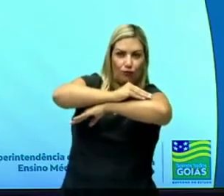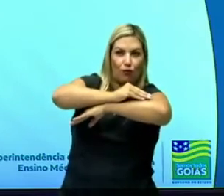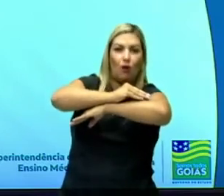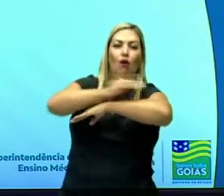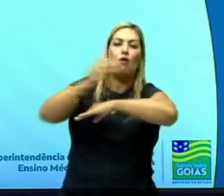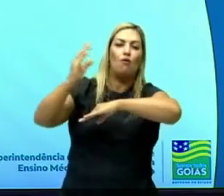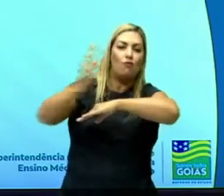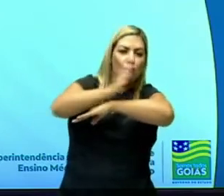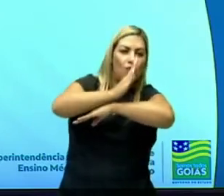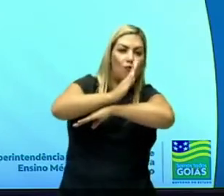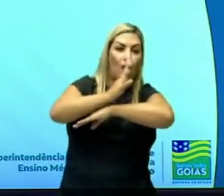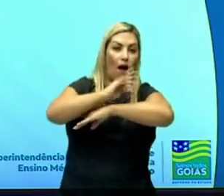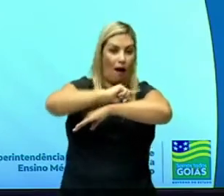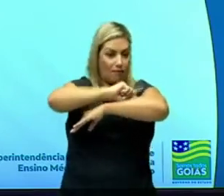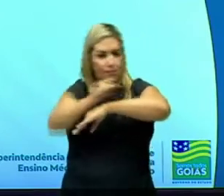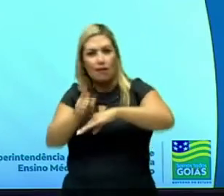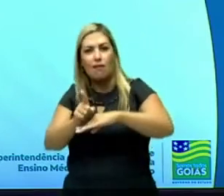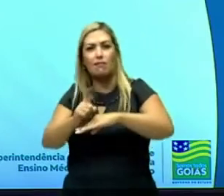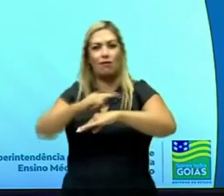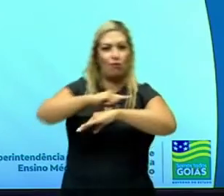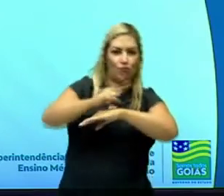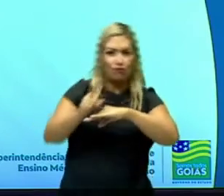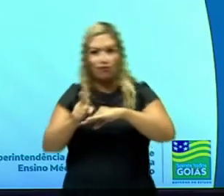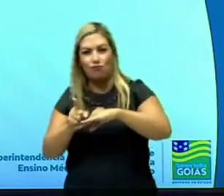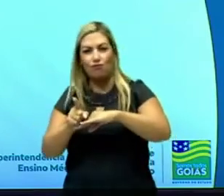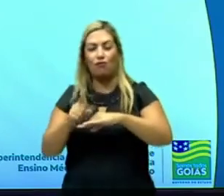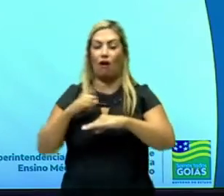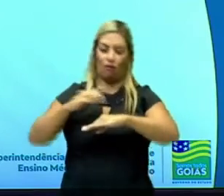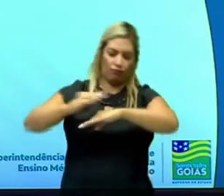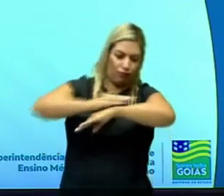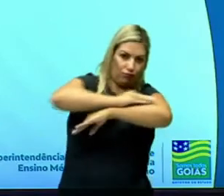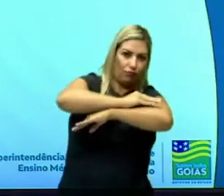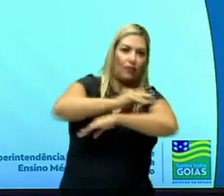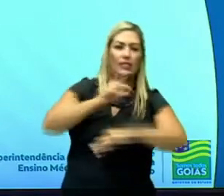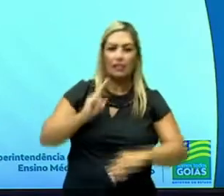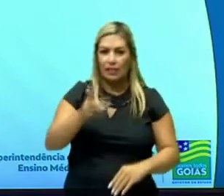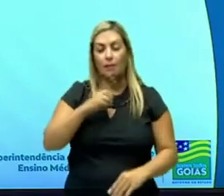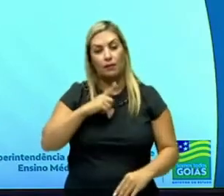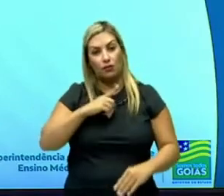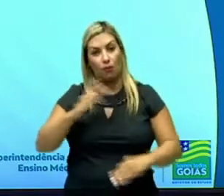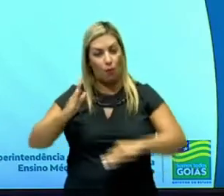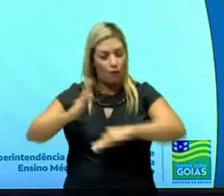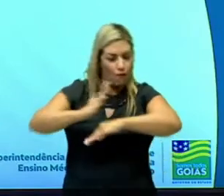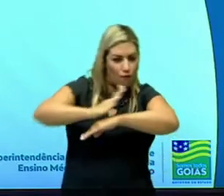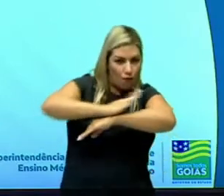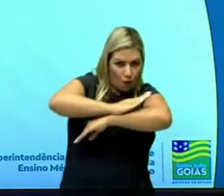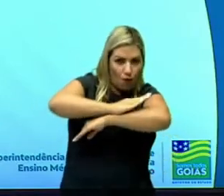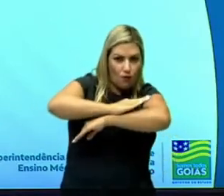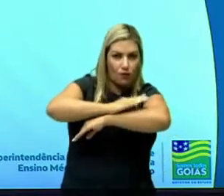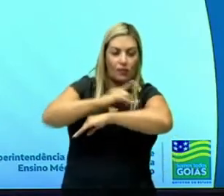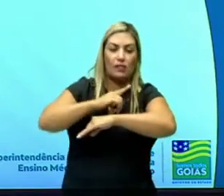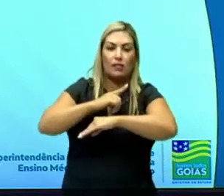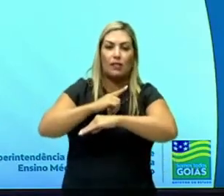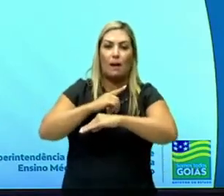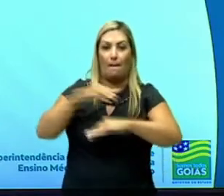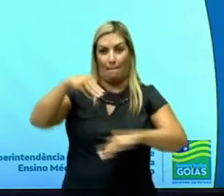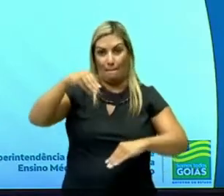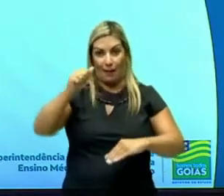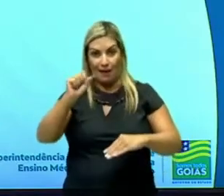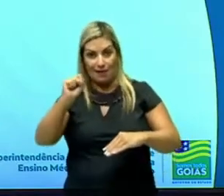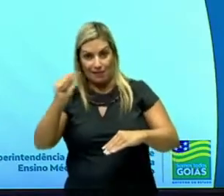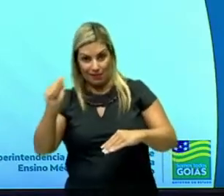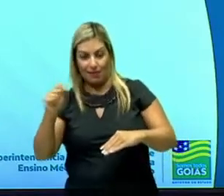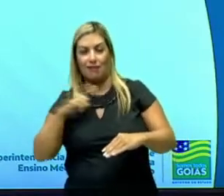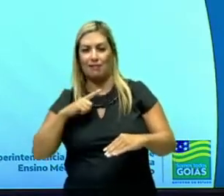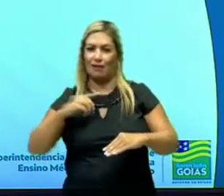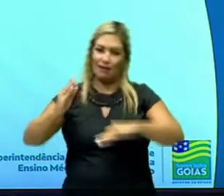provoco uma aceleração. Ou seja, toda vez que eu tiver uma força sendo aplicada em uma determinada massa, eu